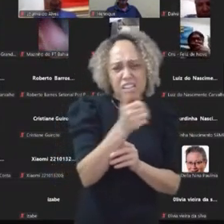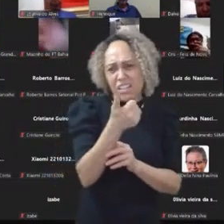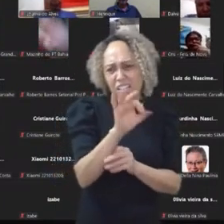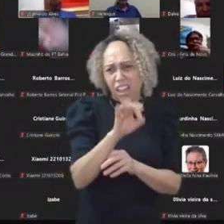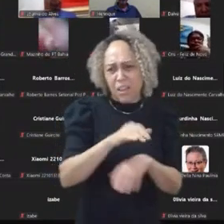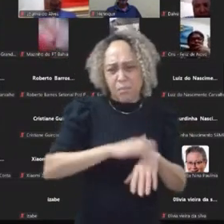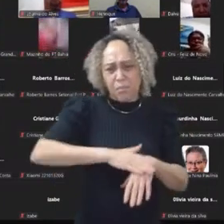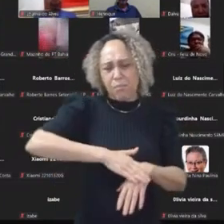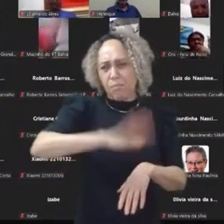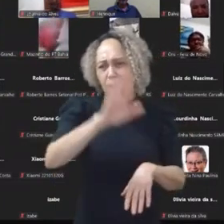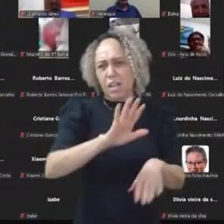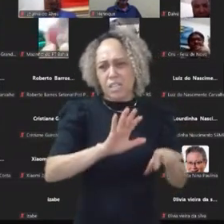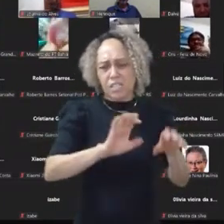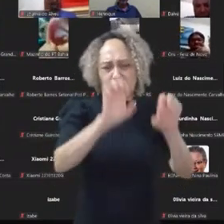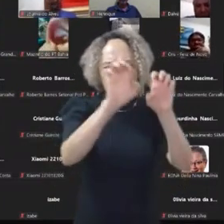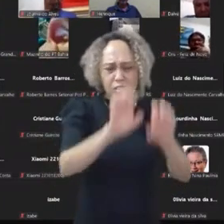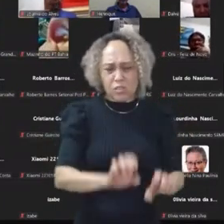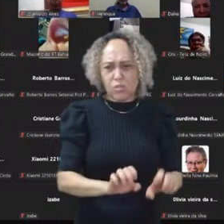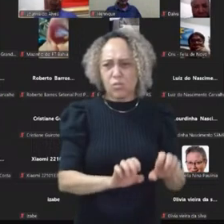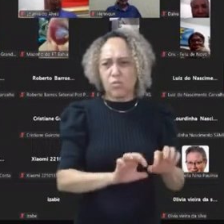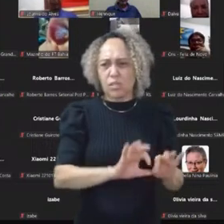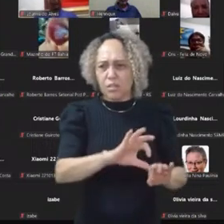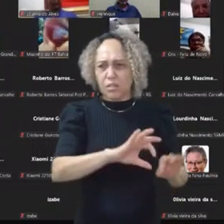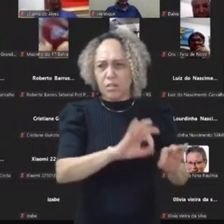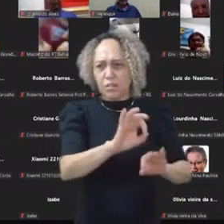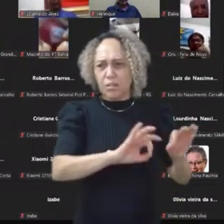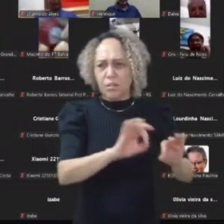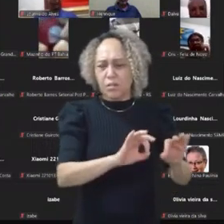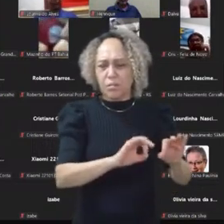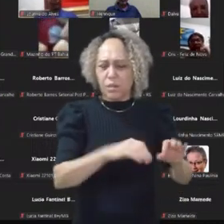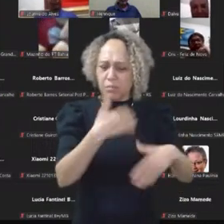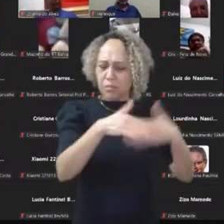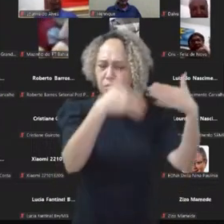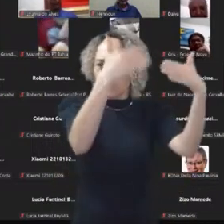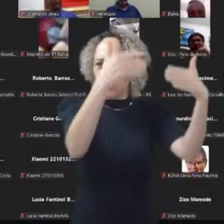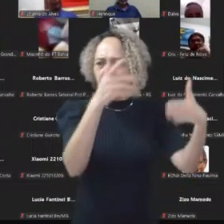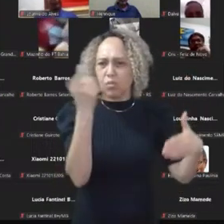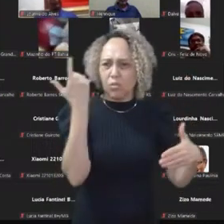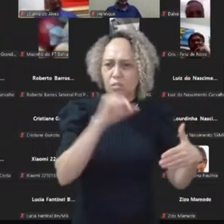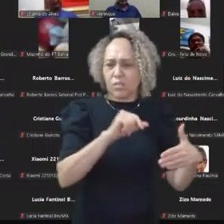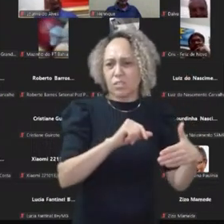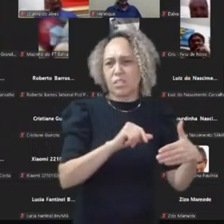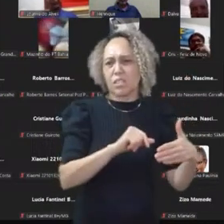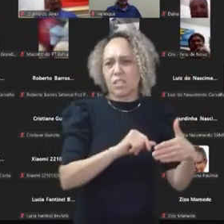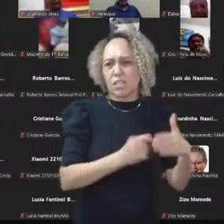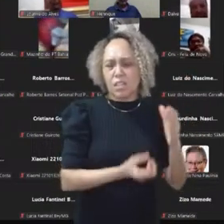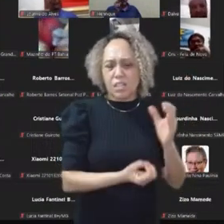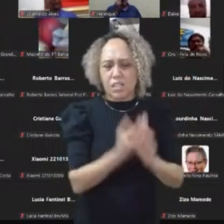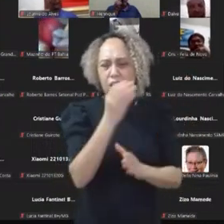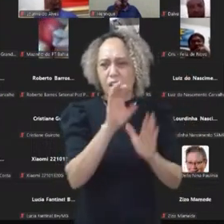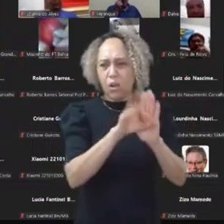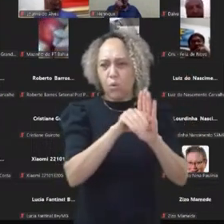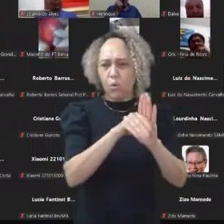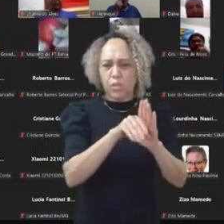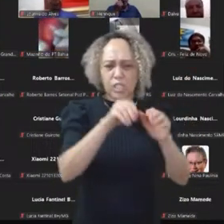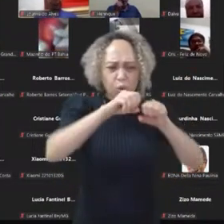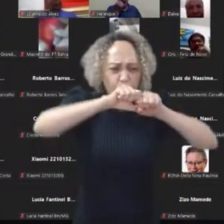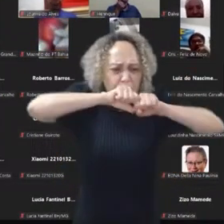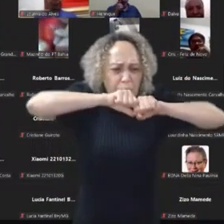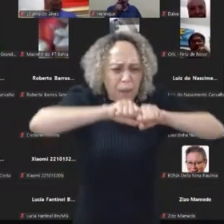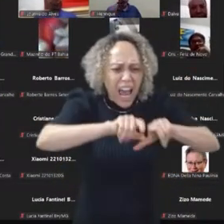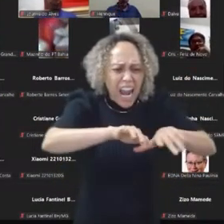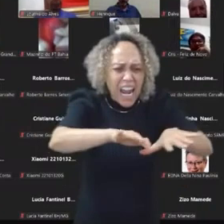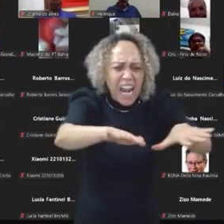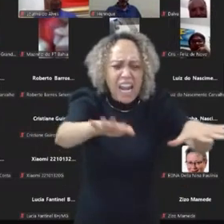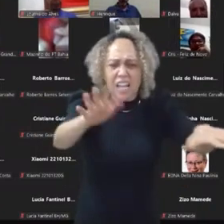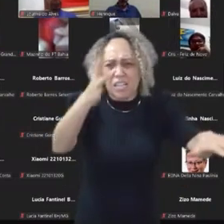mais melhor, estruturas, exatamente para que a esquerda consiga fazer o conteúdo chegar nas pessoas e ter ali